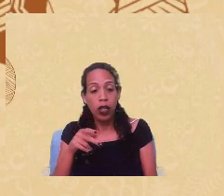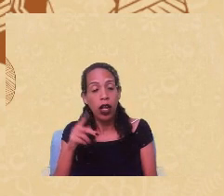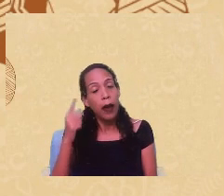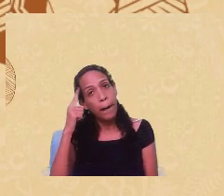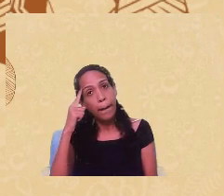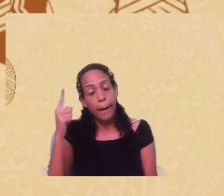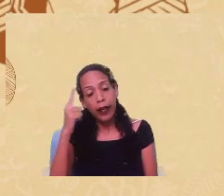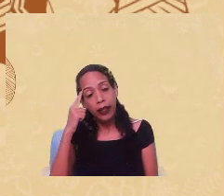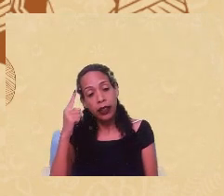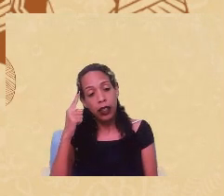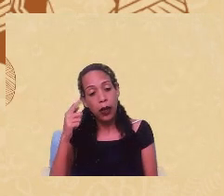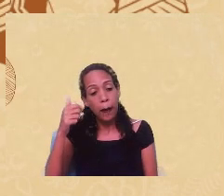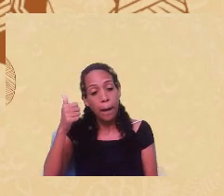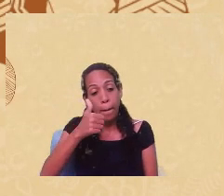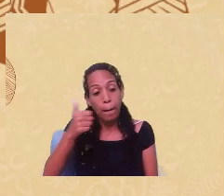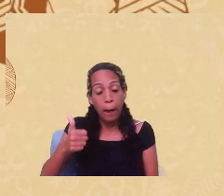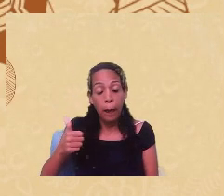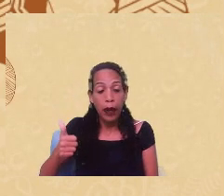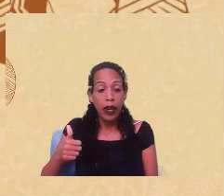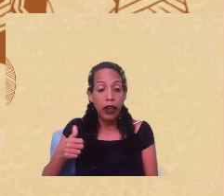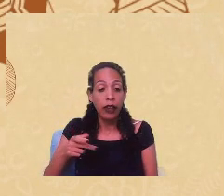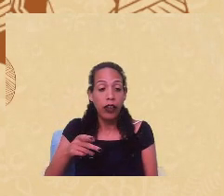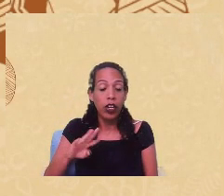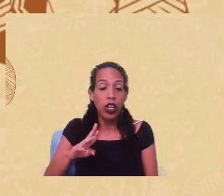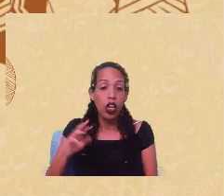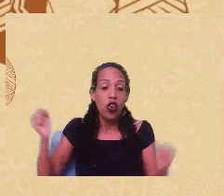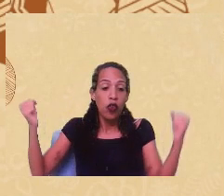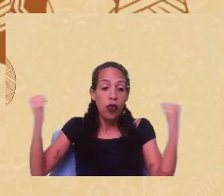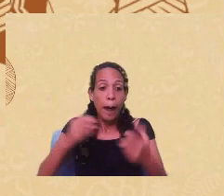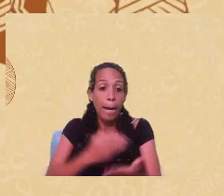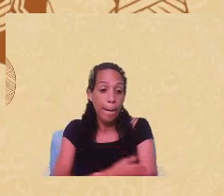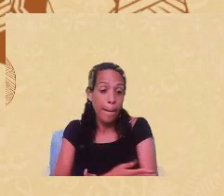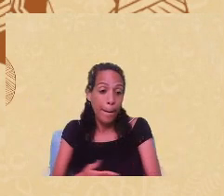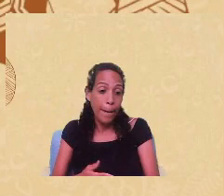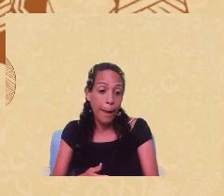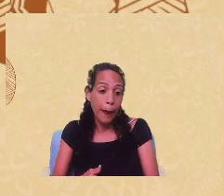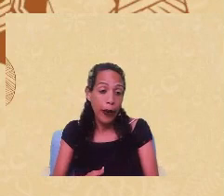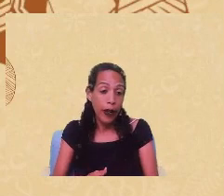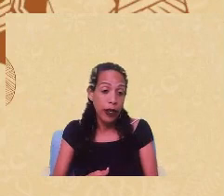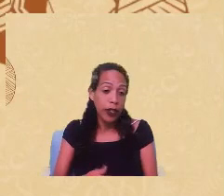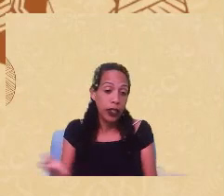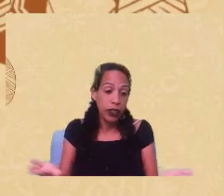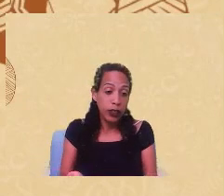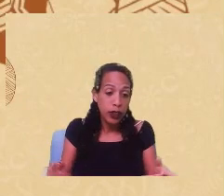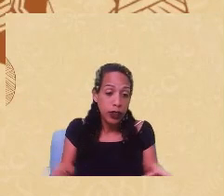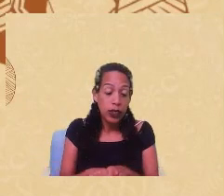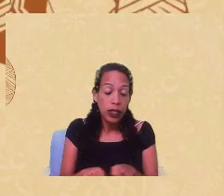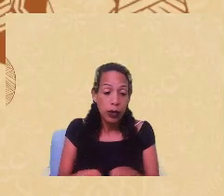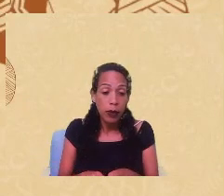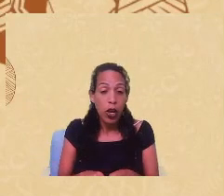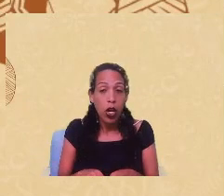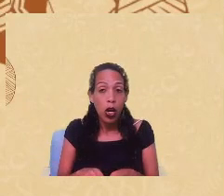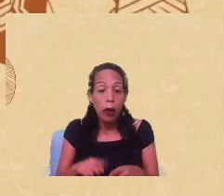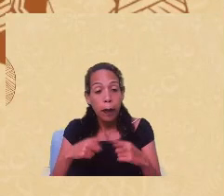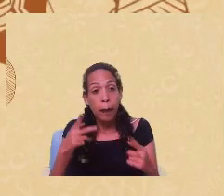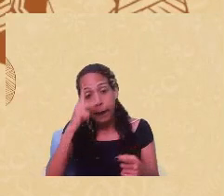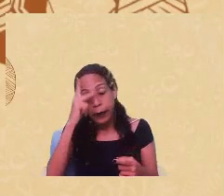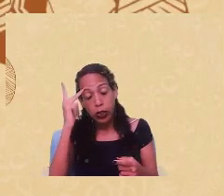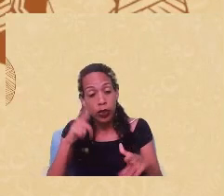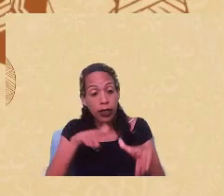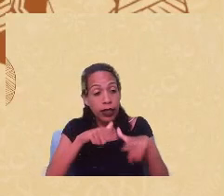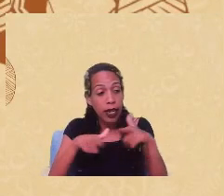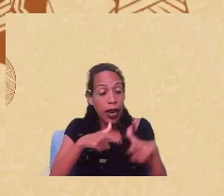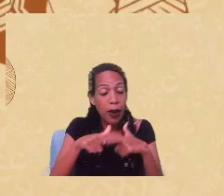por exemplo, os primeiros momentos do feminismo branco, talvez até os movimentos atuais também, quando as pessoas pensam que trabalho doméstico não